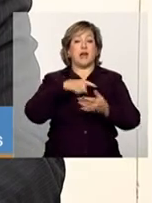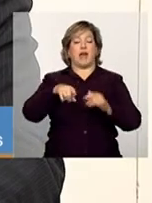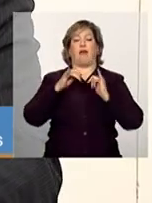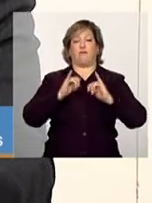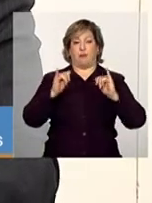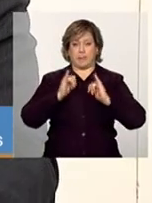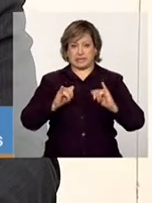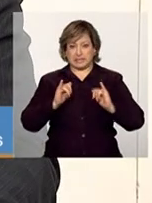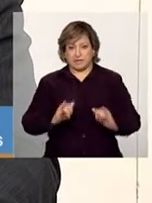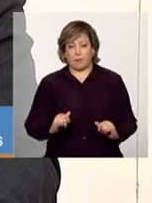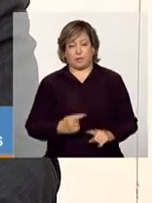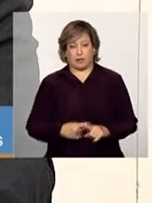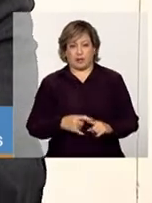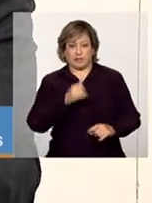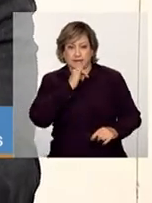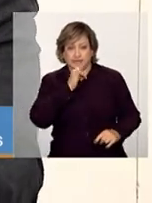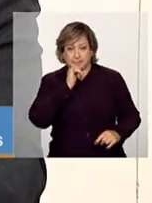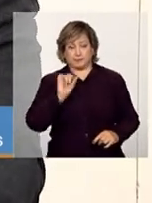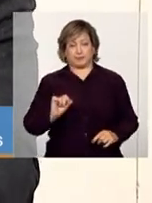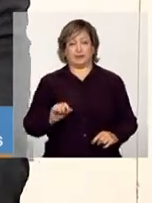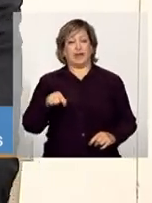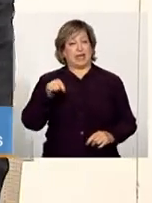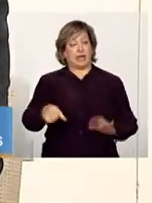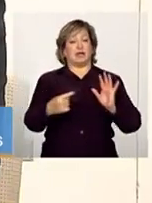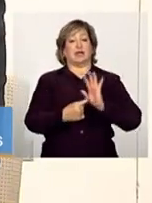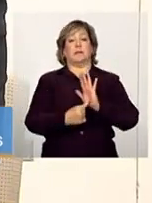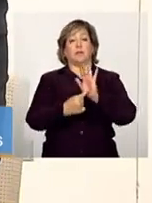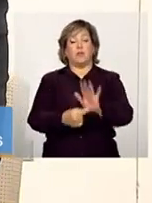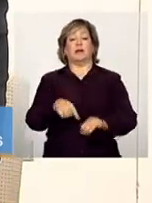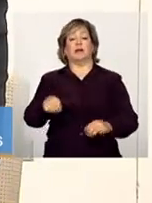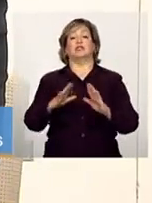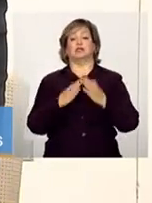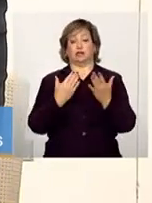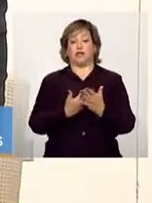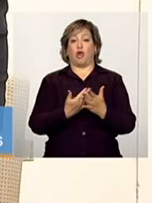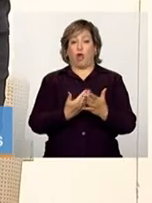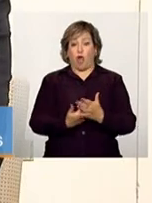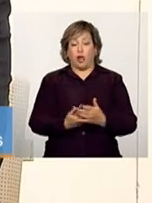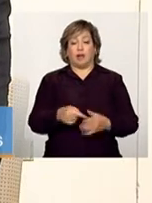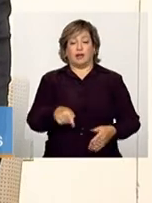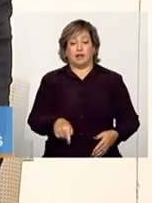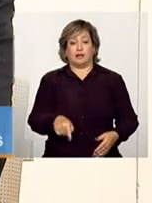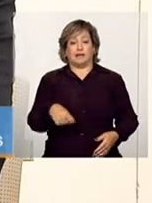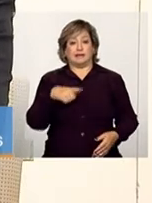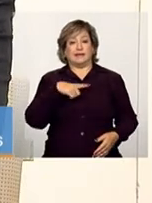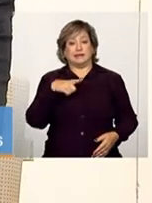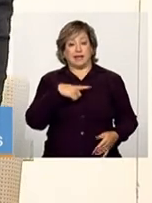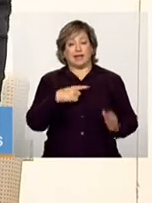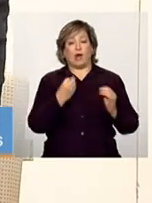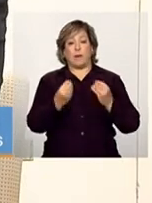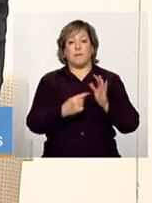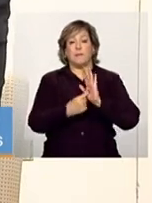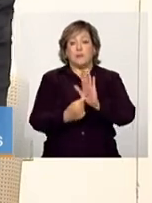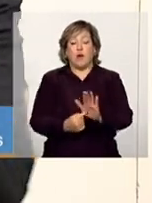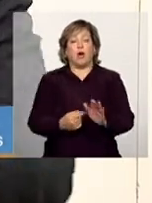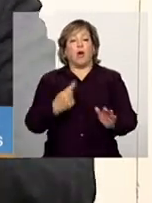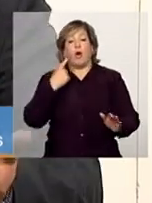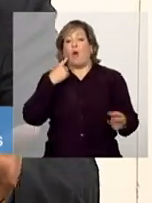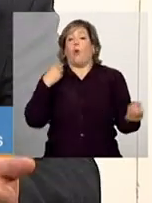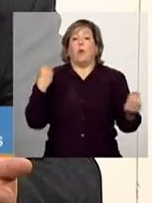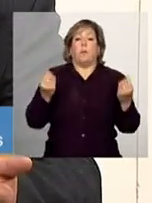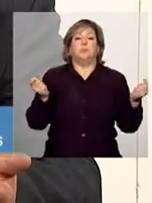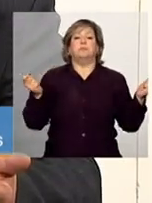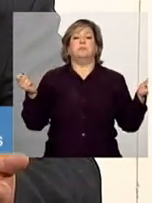porque veja bem, é um indicativo que a escola dá sobre as possíveis causas da